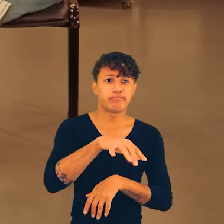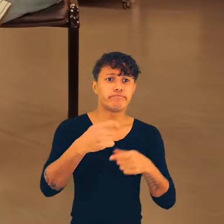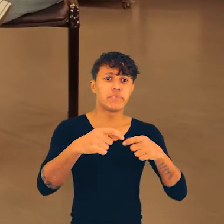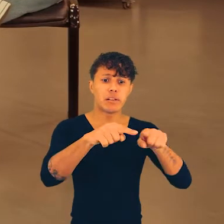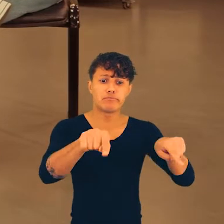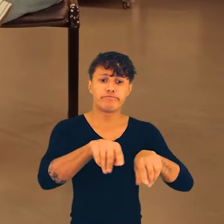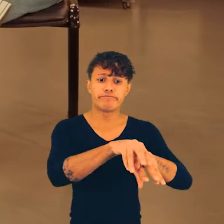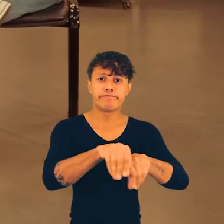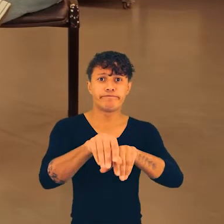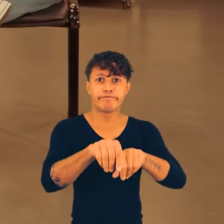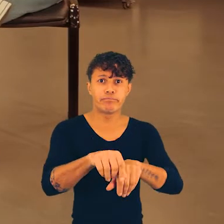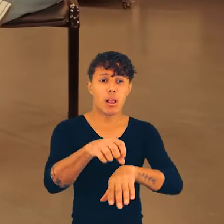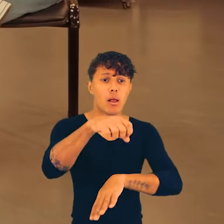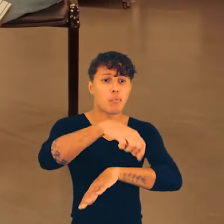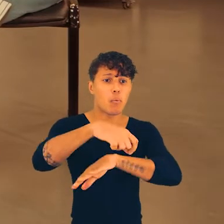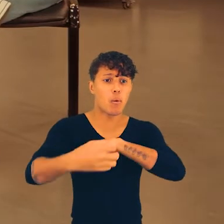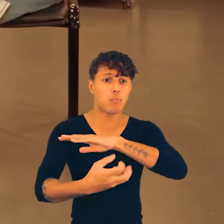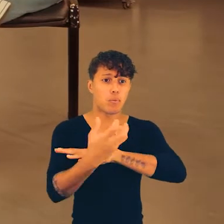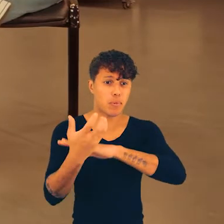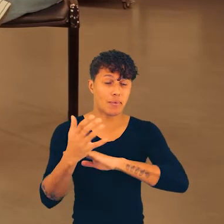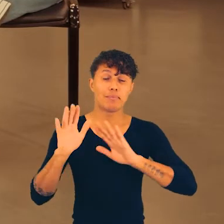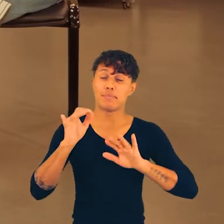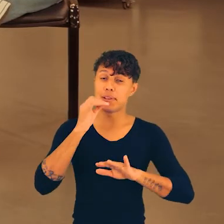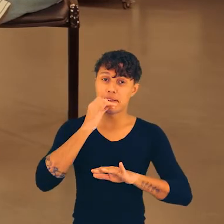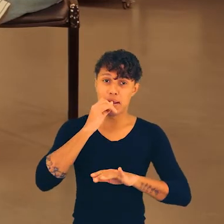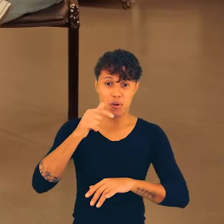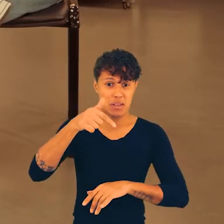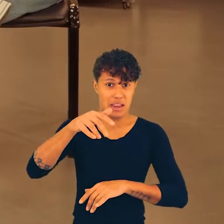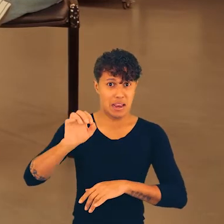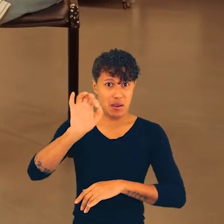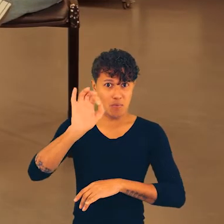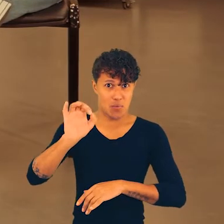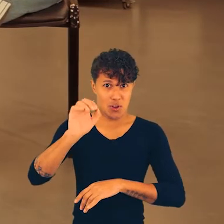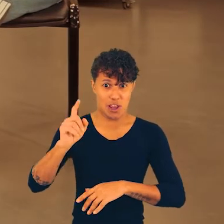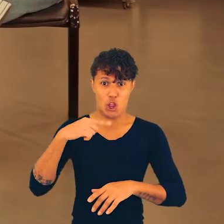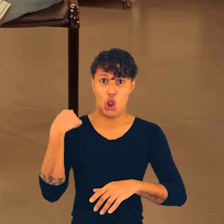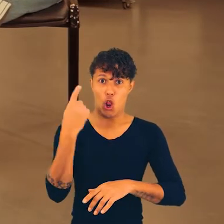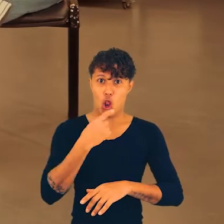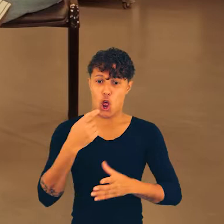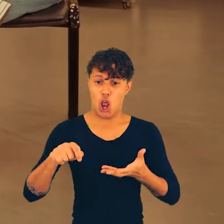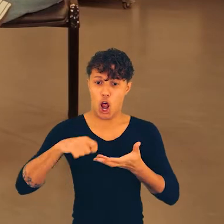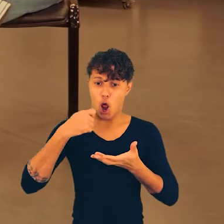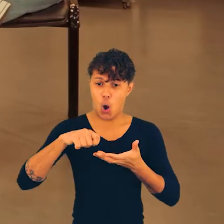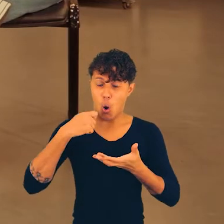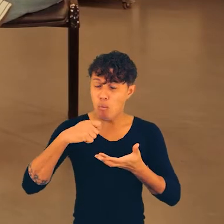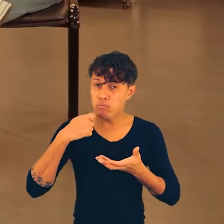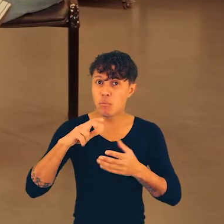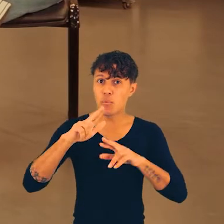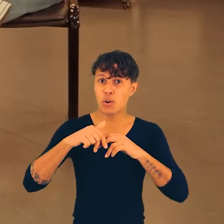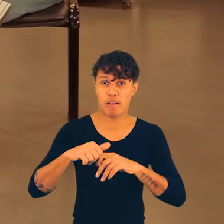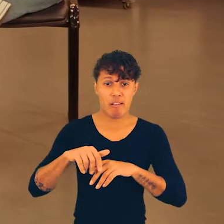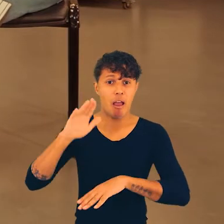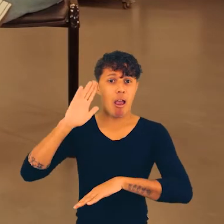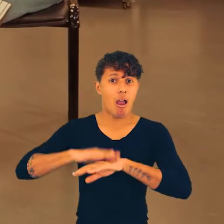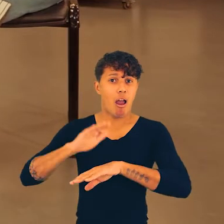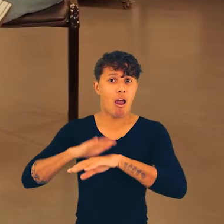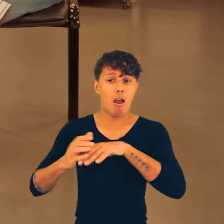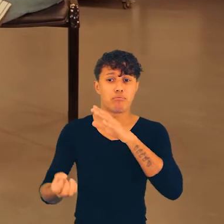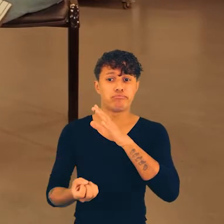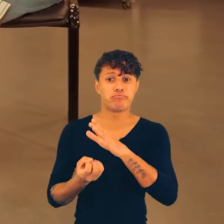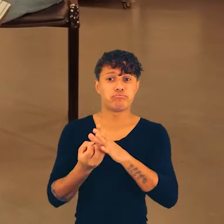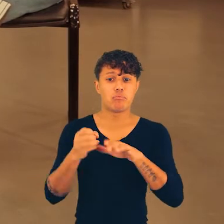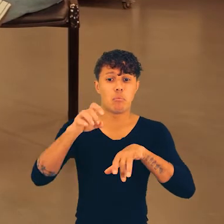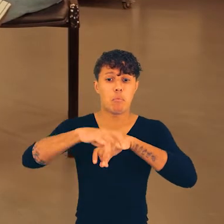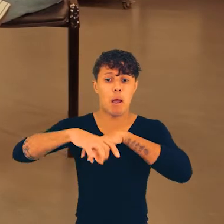porque também querem um pedaço de terra para produzir alimento. Inclusive, 70% da alimentação que chega no nosso prato é